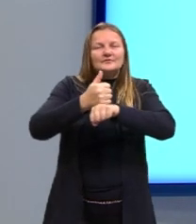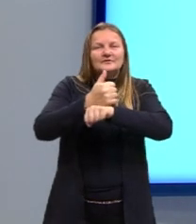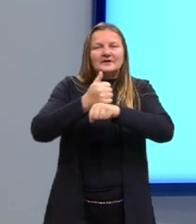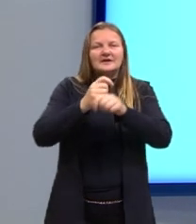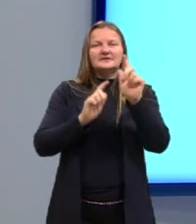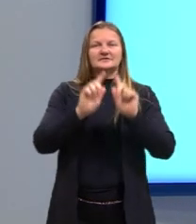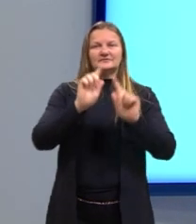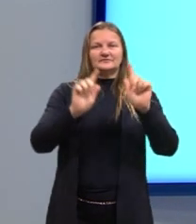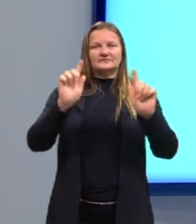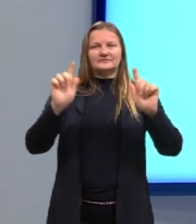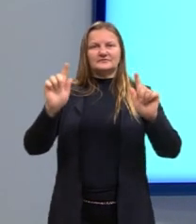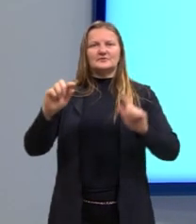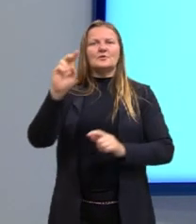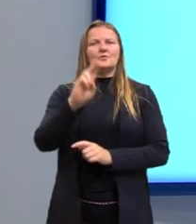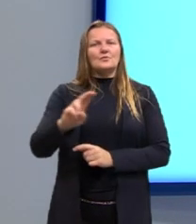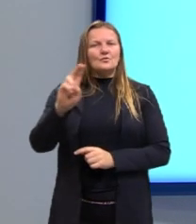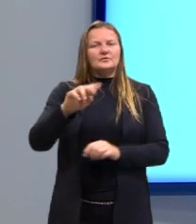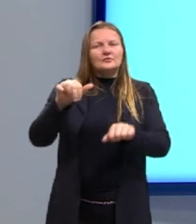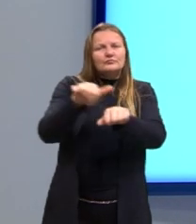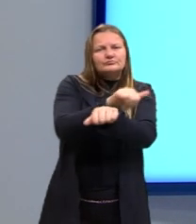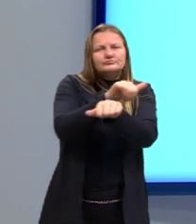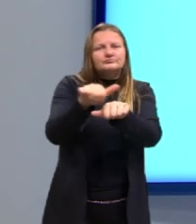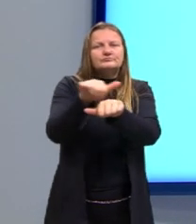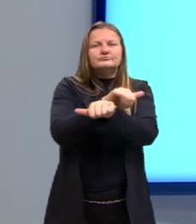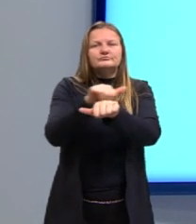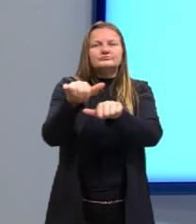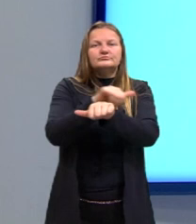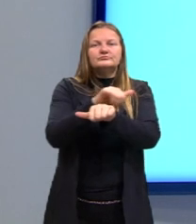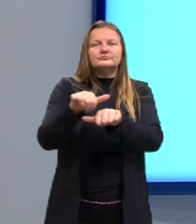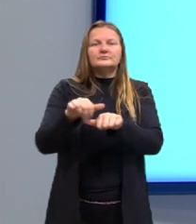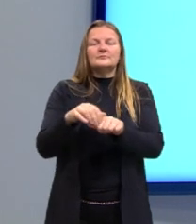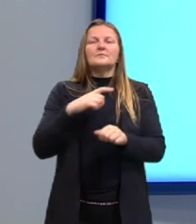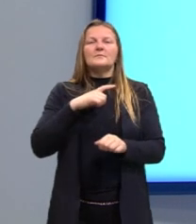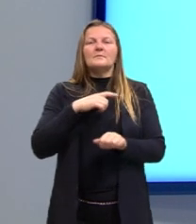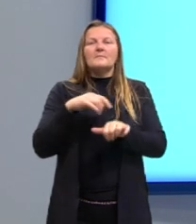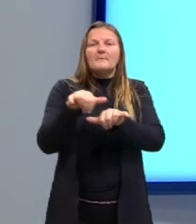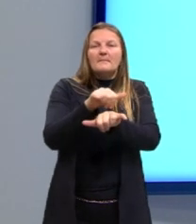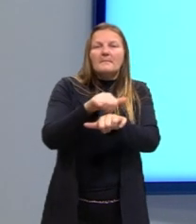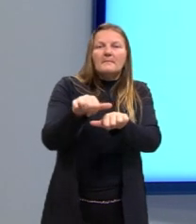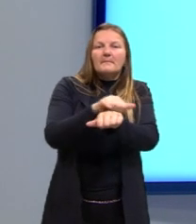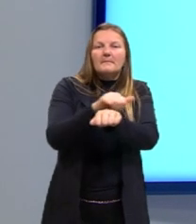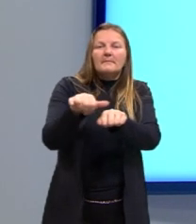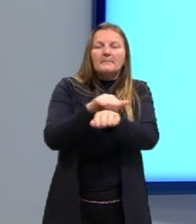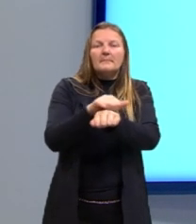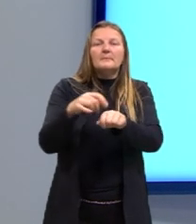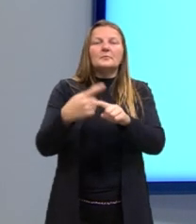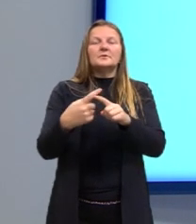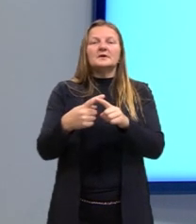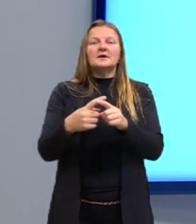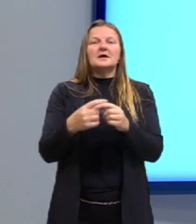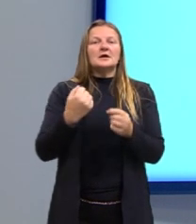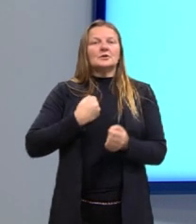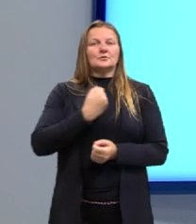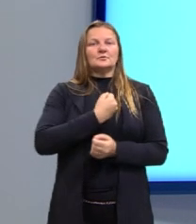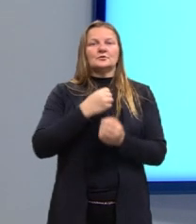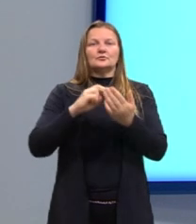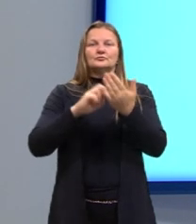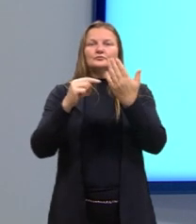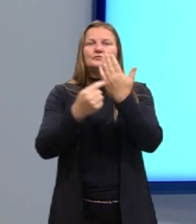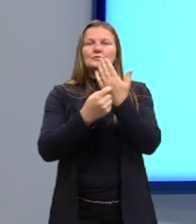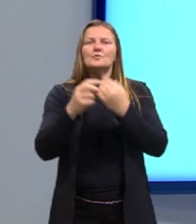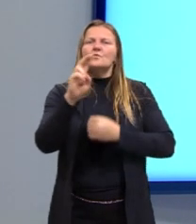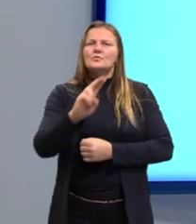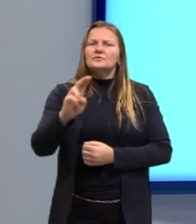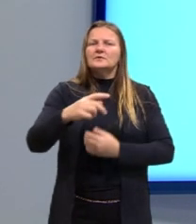estatística usam ferramentas e softwares para dar sentido aos números e usá-los para